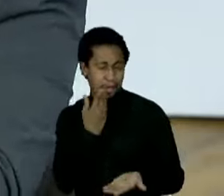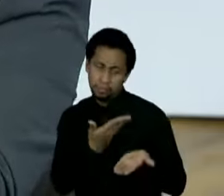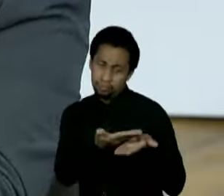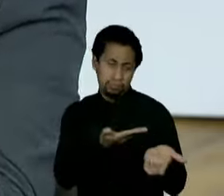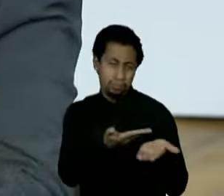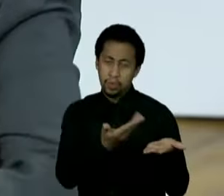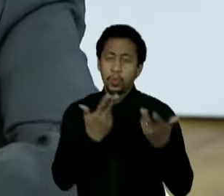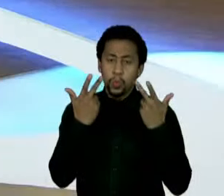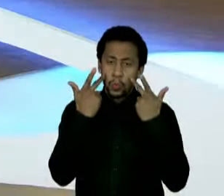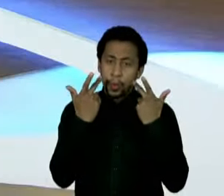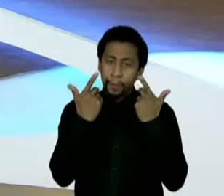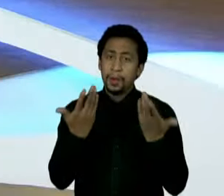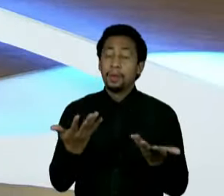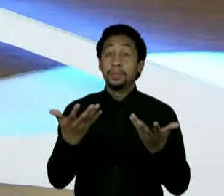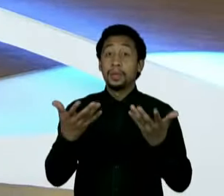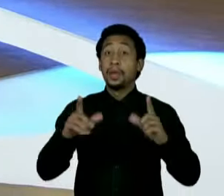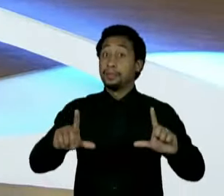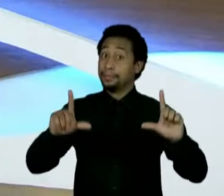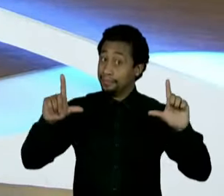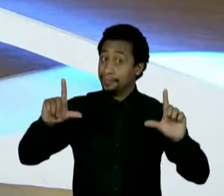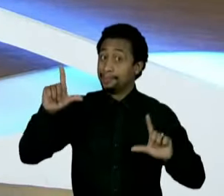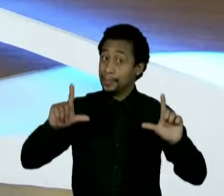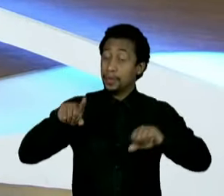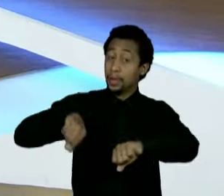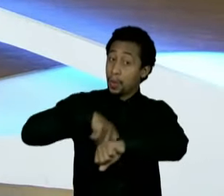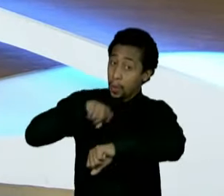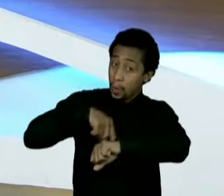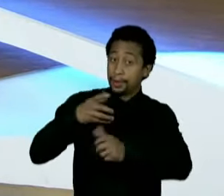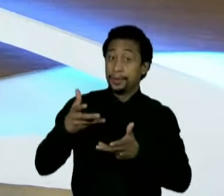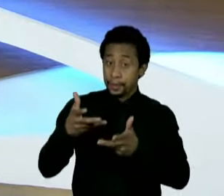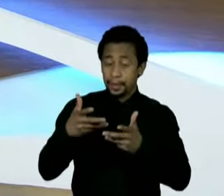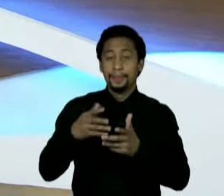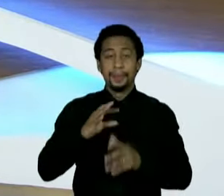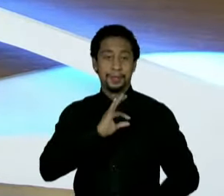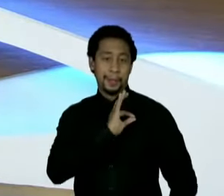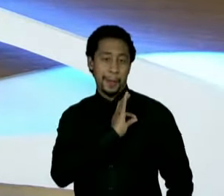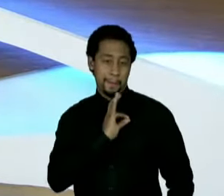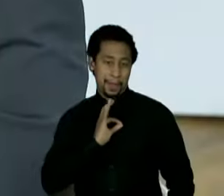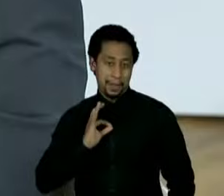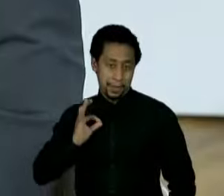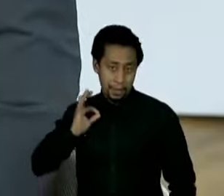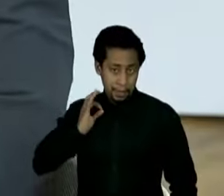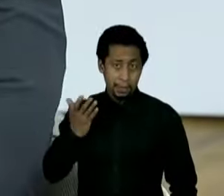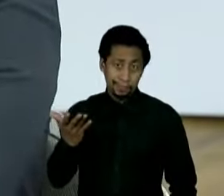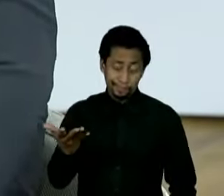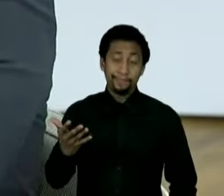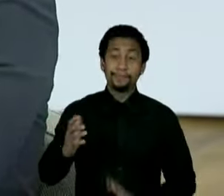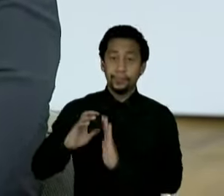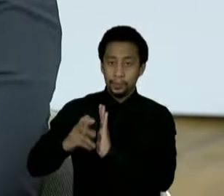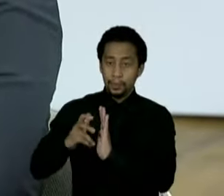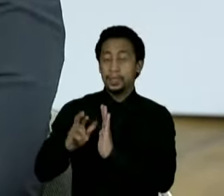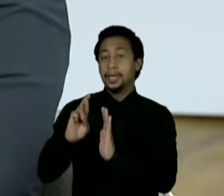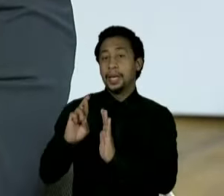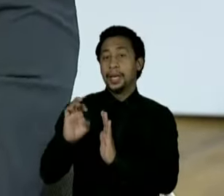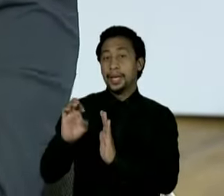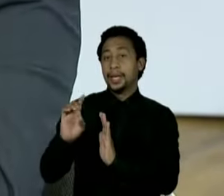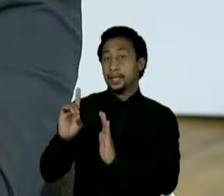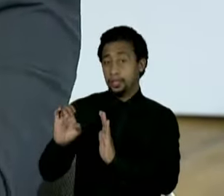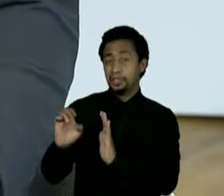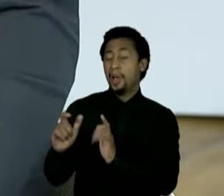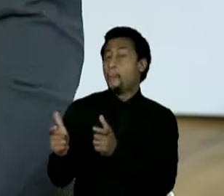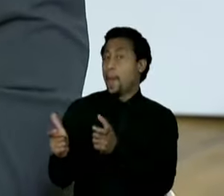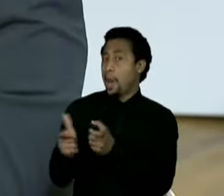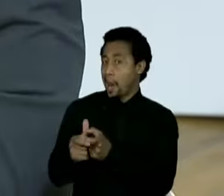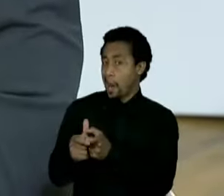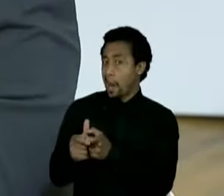de você agregar mais tempo, mais esforço, enfim. No caso da Marina, a rede é um partido pequeno, mas